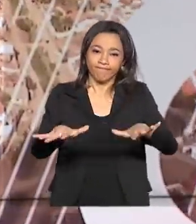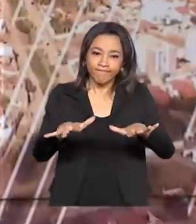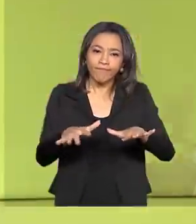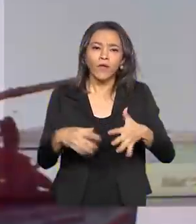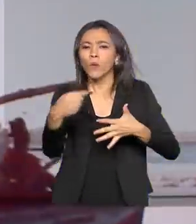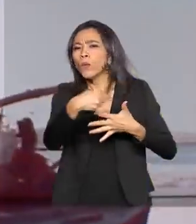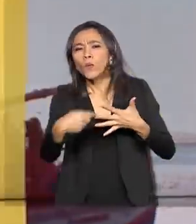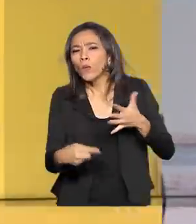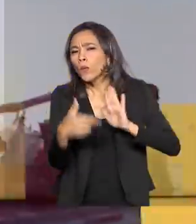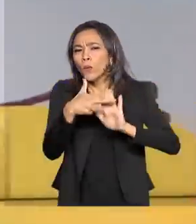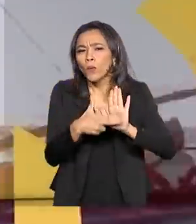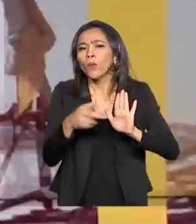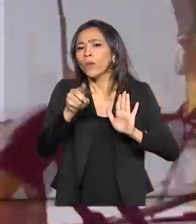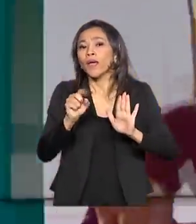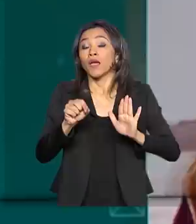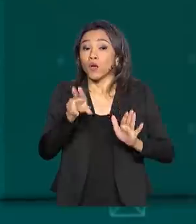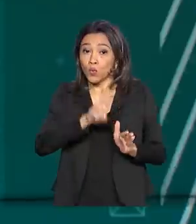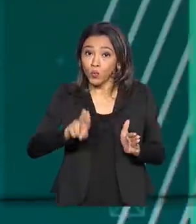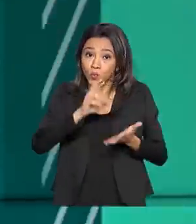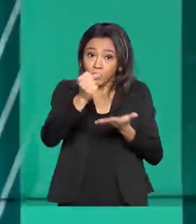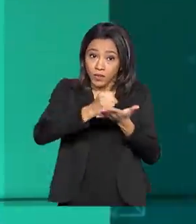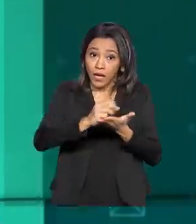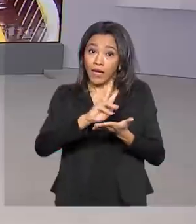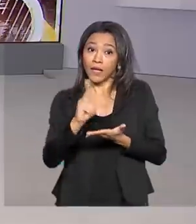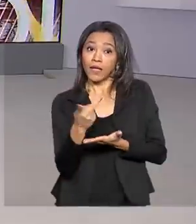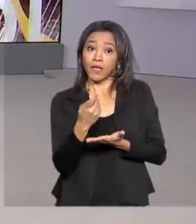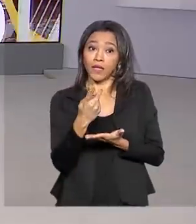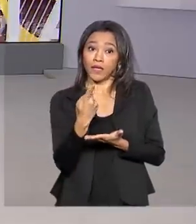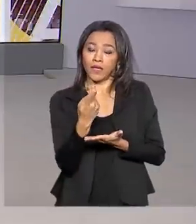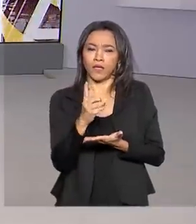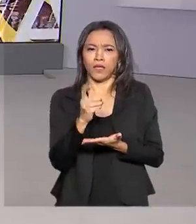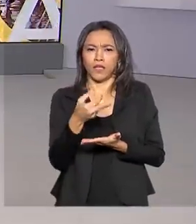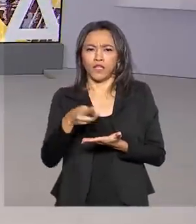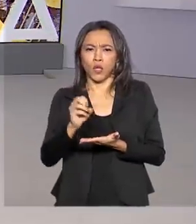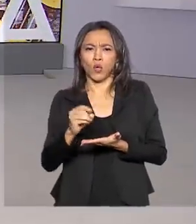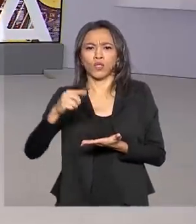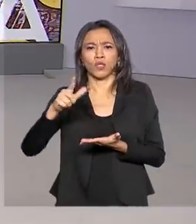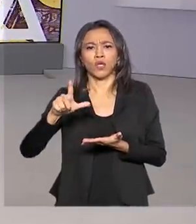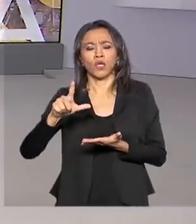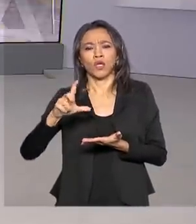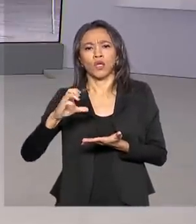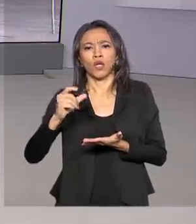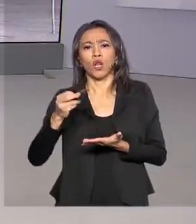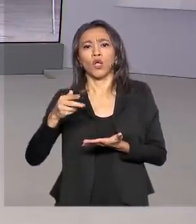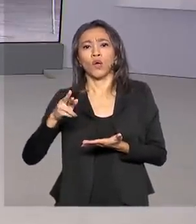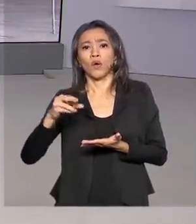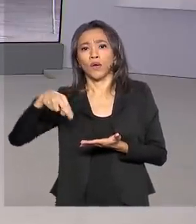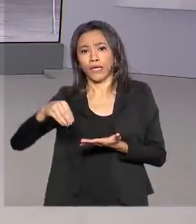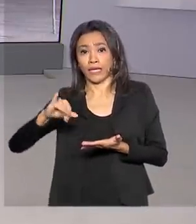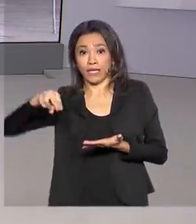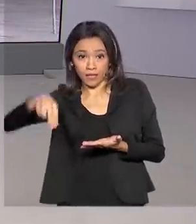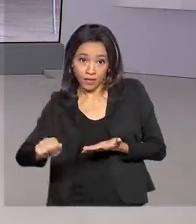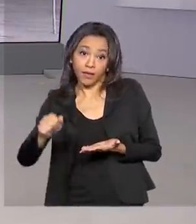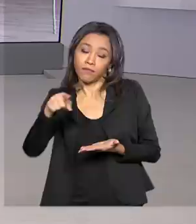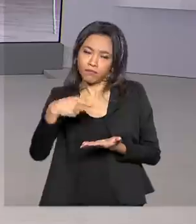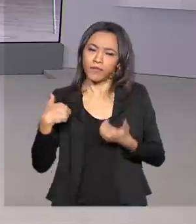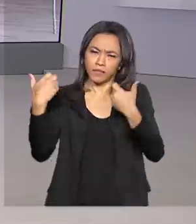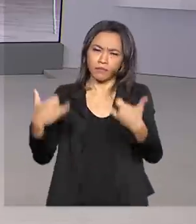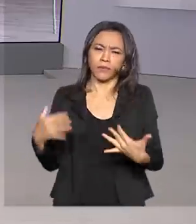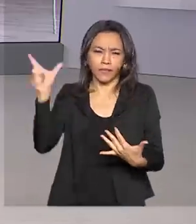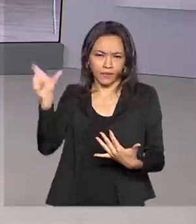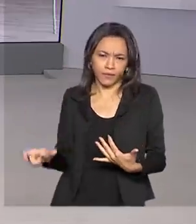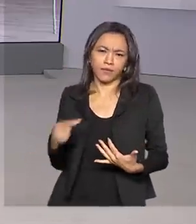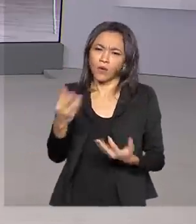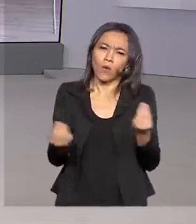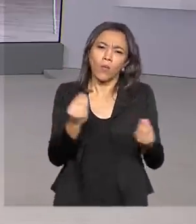Entre as medidas está o uso da hidroxicloroquina. Vamos agora então ao Palácio do Planalto. A repórter Luciana Colares de Holanda conta pra